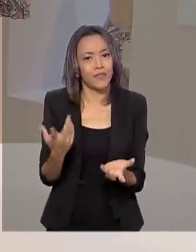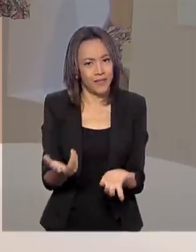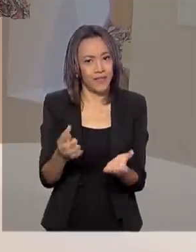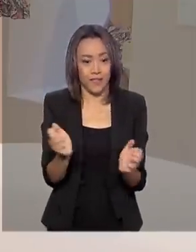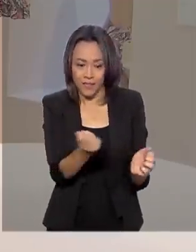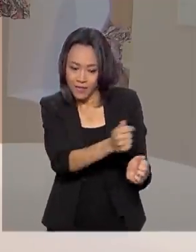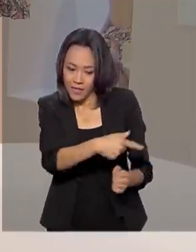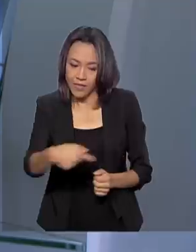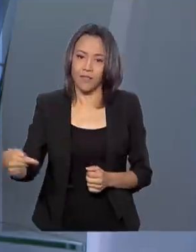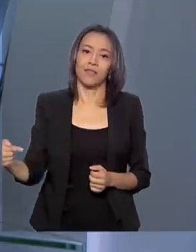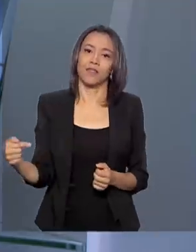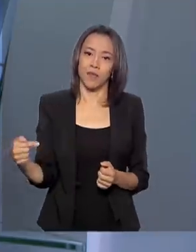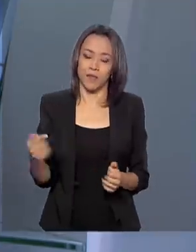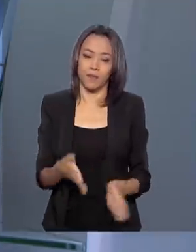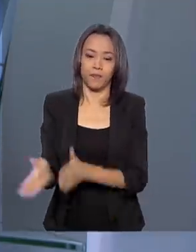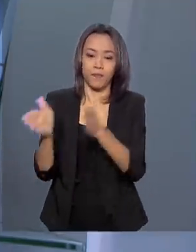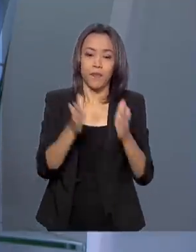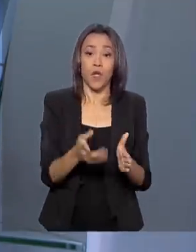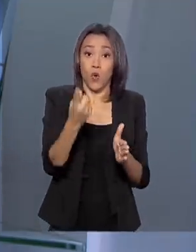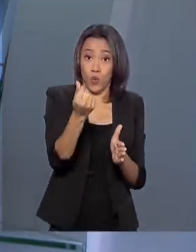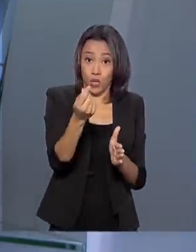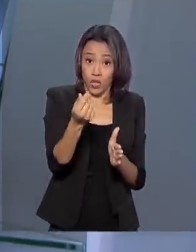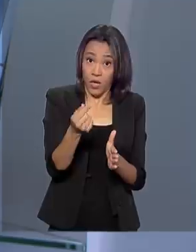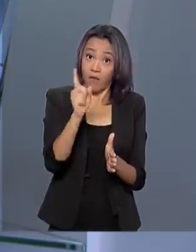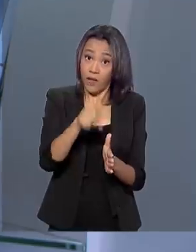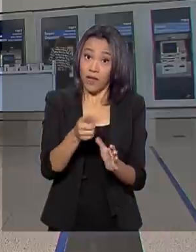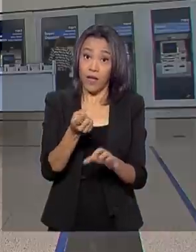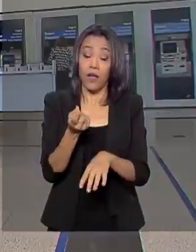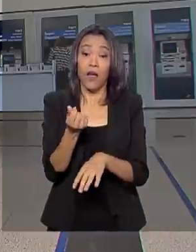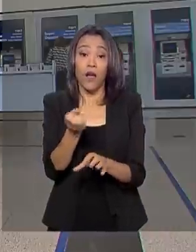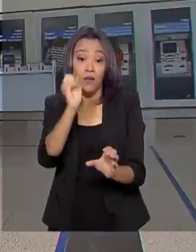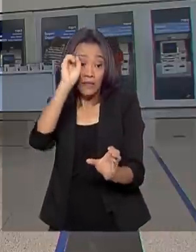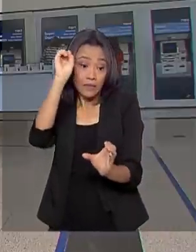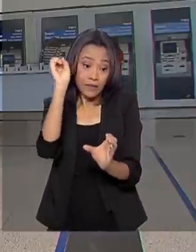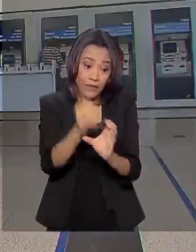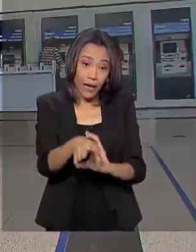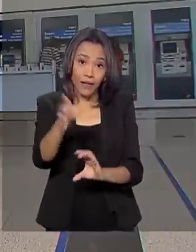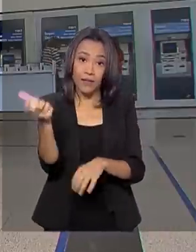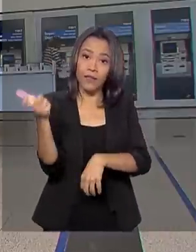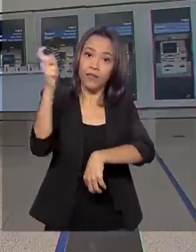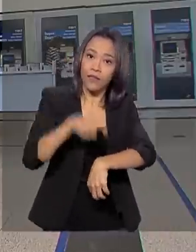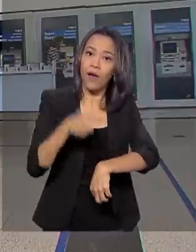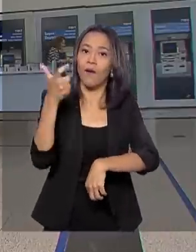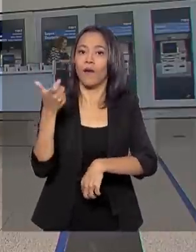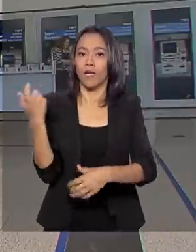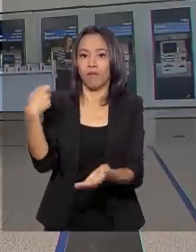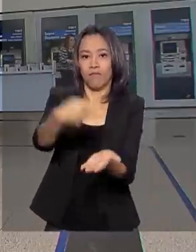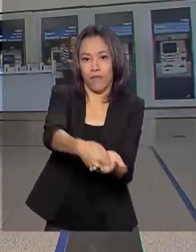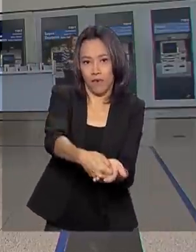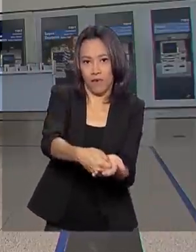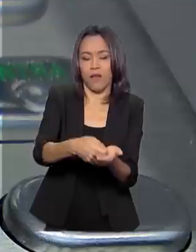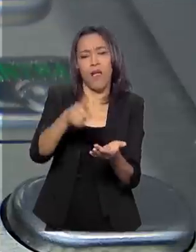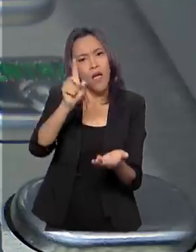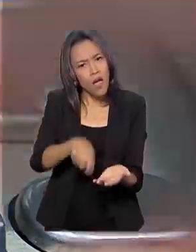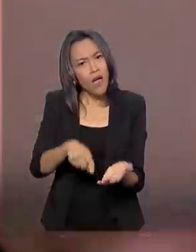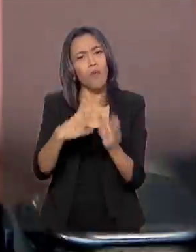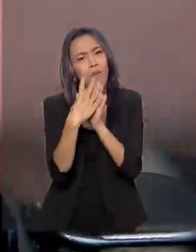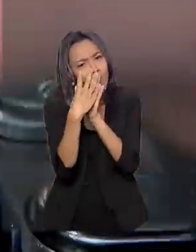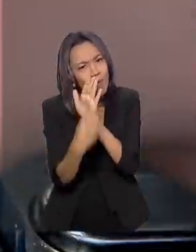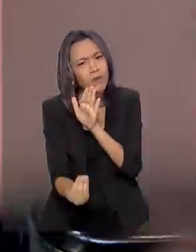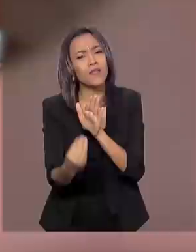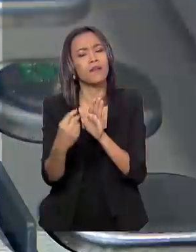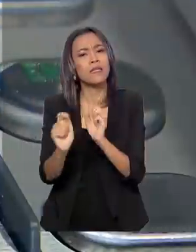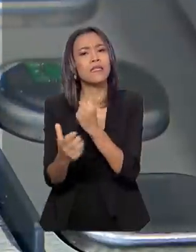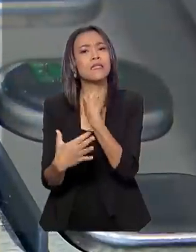os sete dias da semana. O dinheiro estará na conta do destinatário quase imediatamente. Um modelo que traz vantagens como